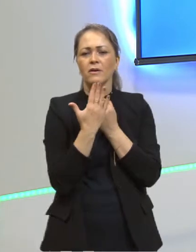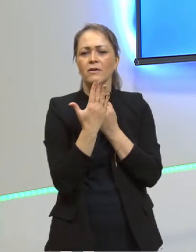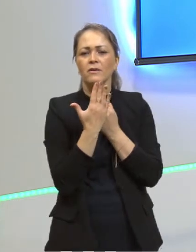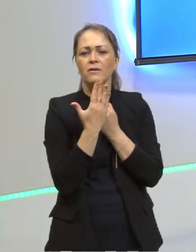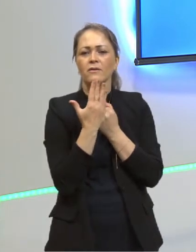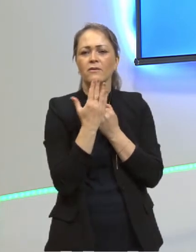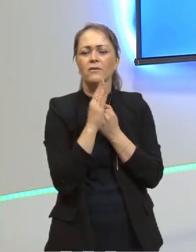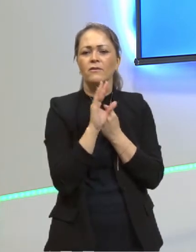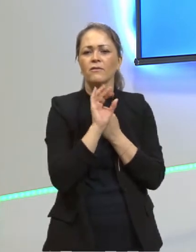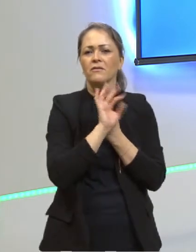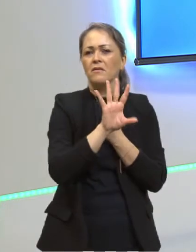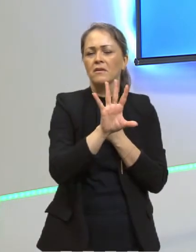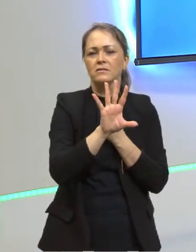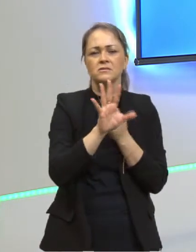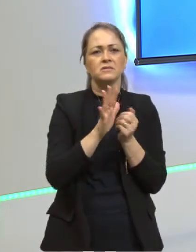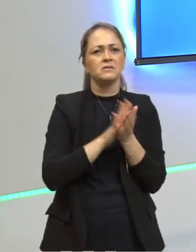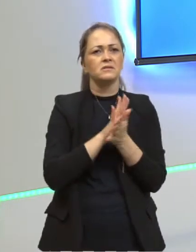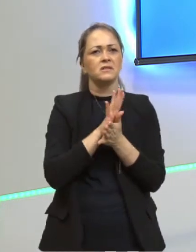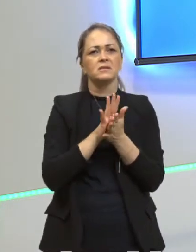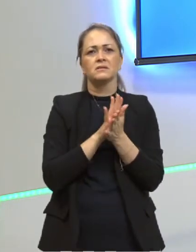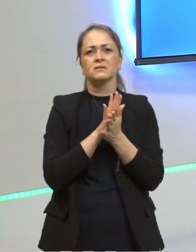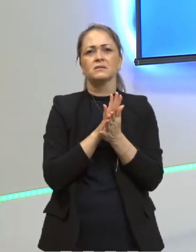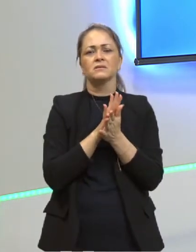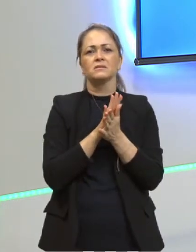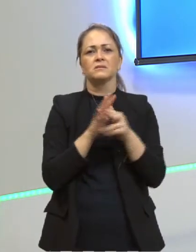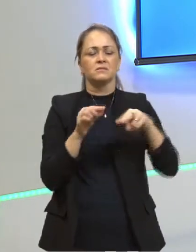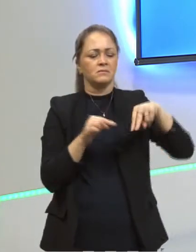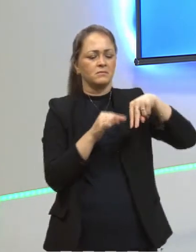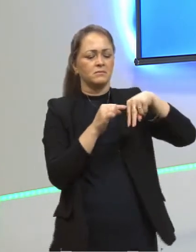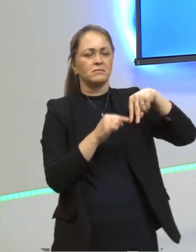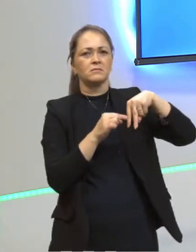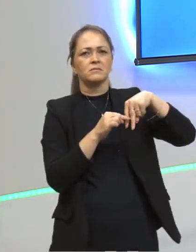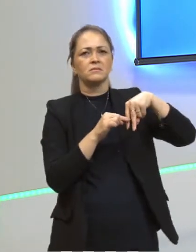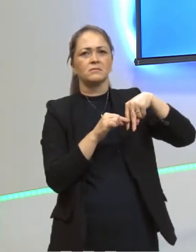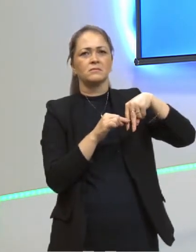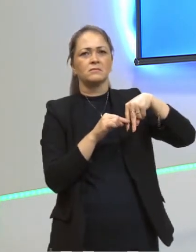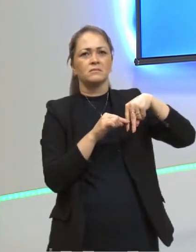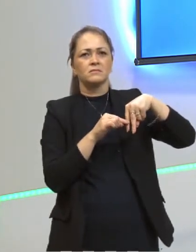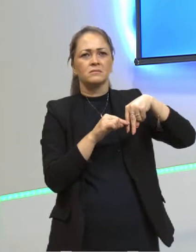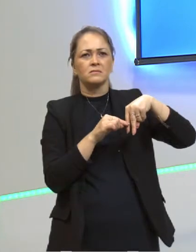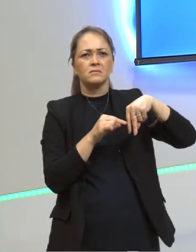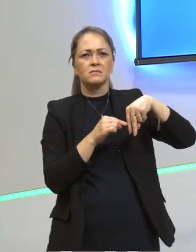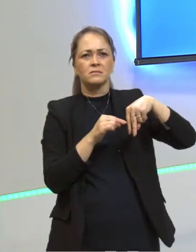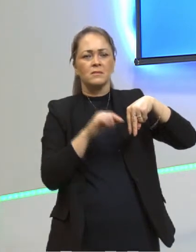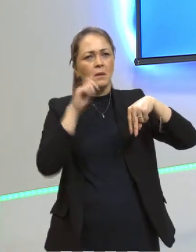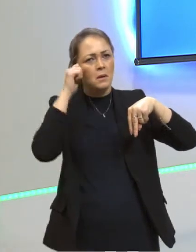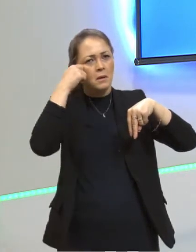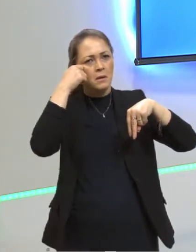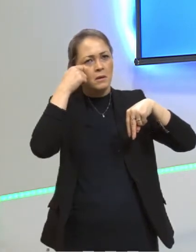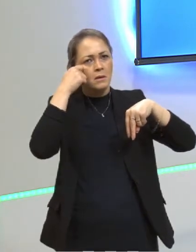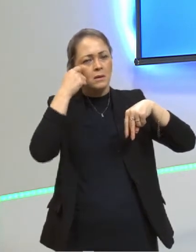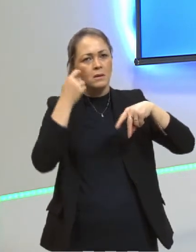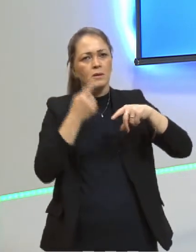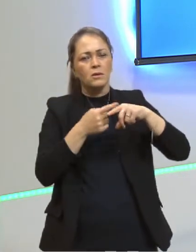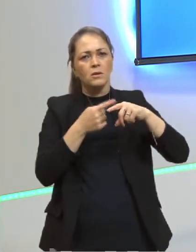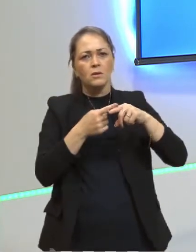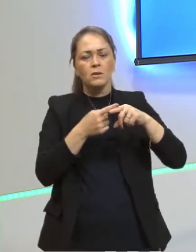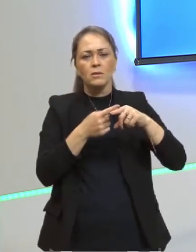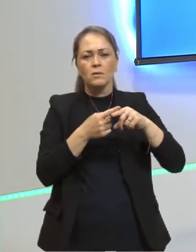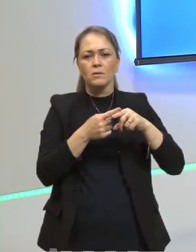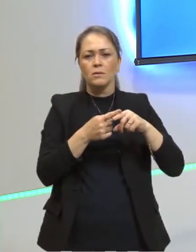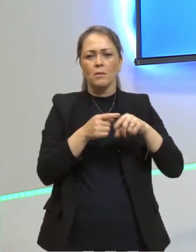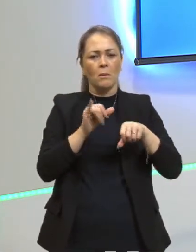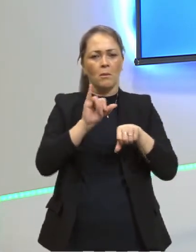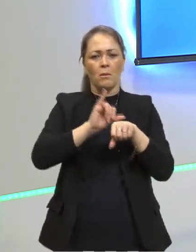refletir. Essa calça, ela é preta, mas ela não pode ser considerada um corpo negro. Por quê? Corpo negro, ideal, perfeito. Por quê?